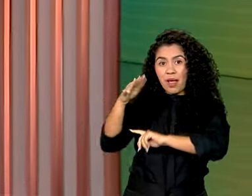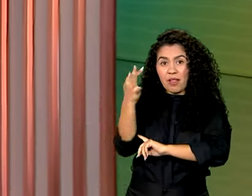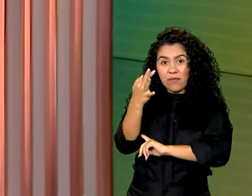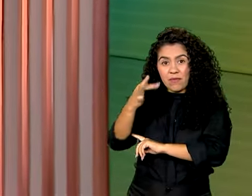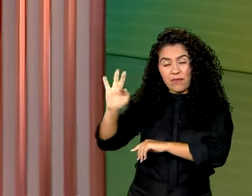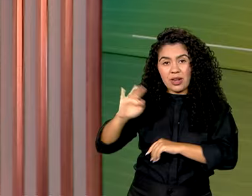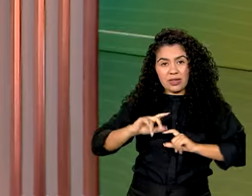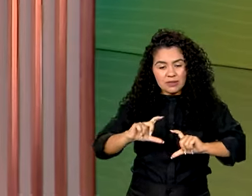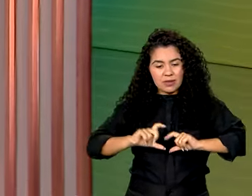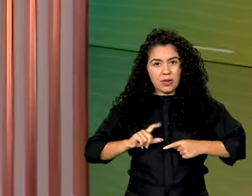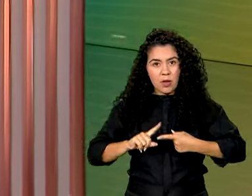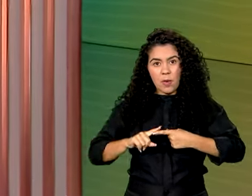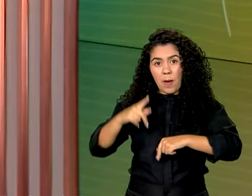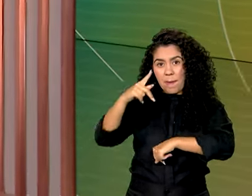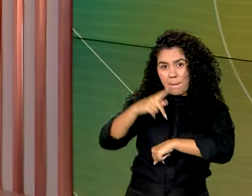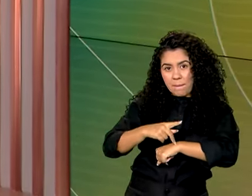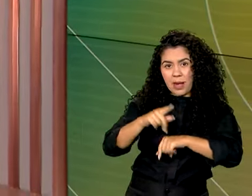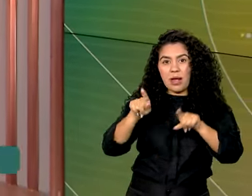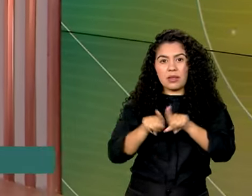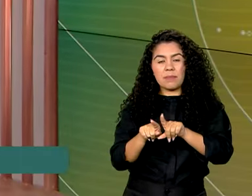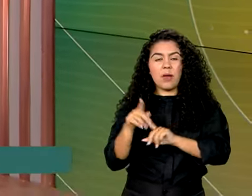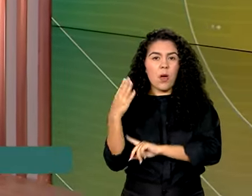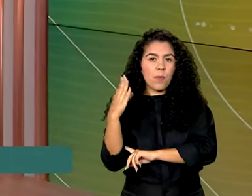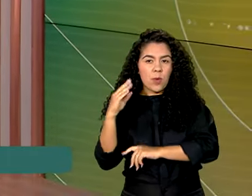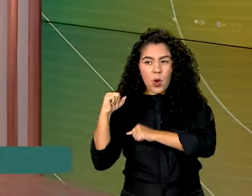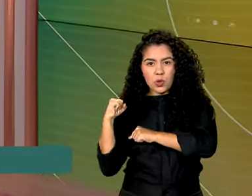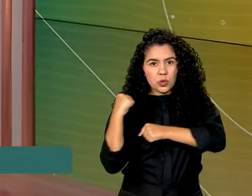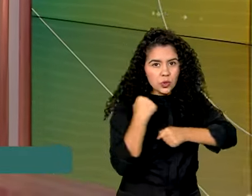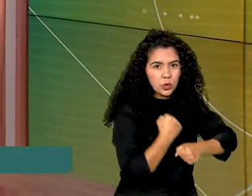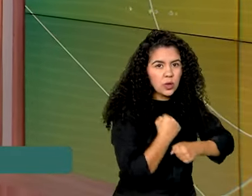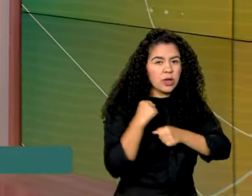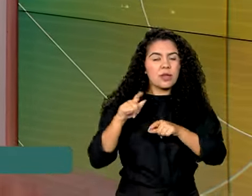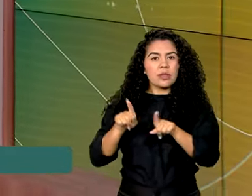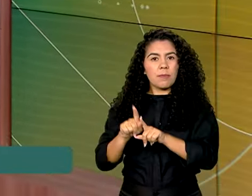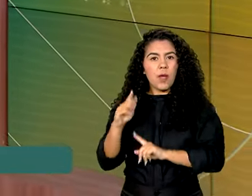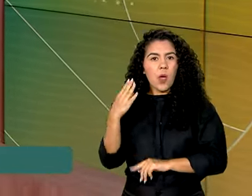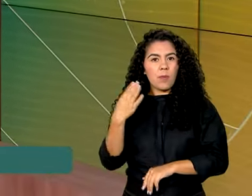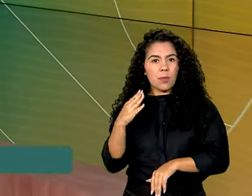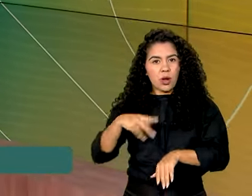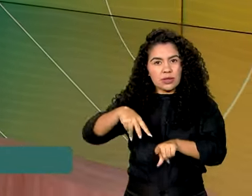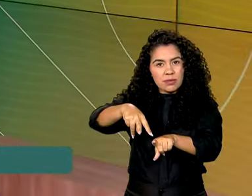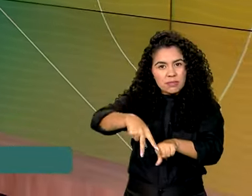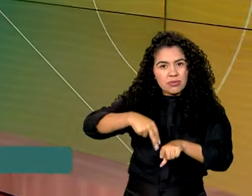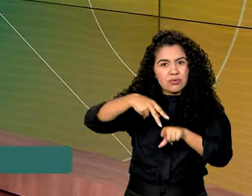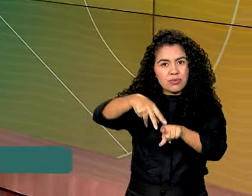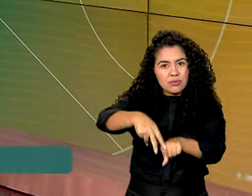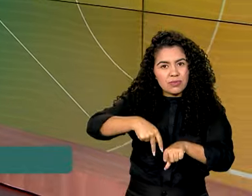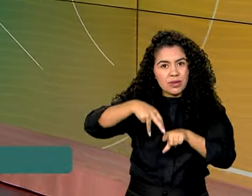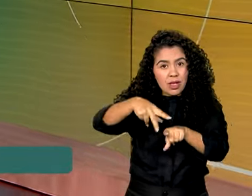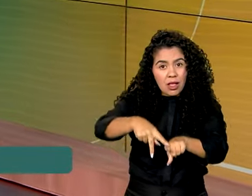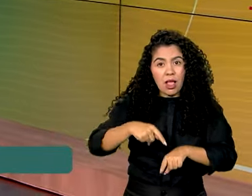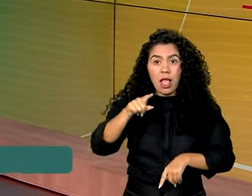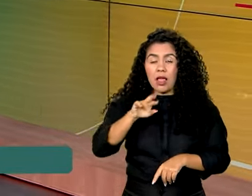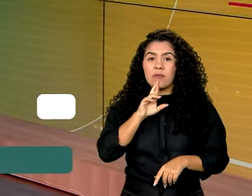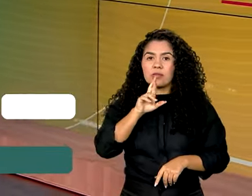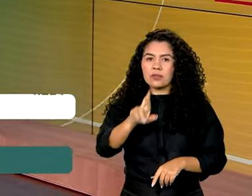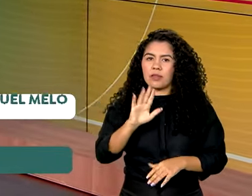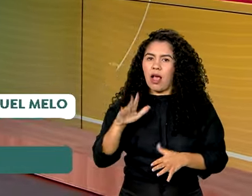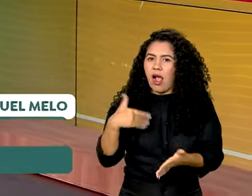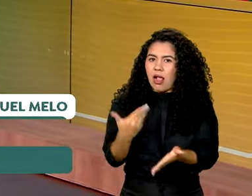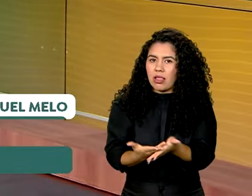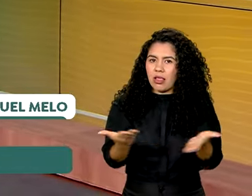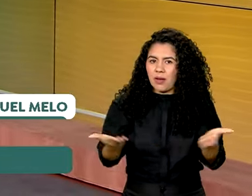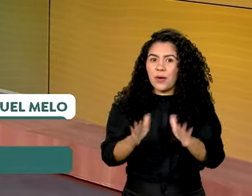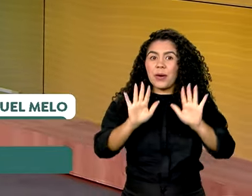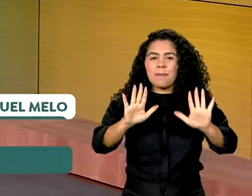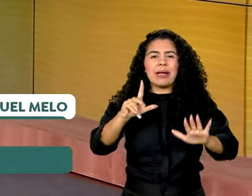Uma prata e uma bronze no judô e uma bronze no skate. Esses são os resultados até agora, porque, claro, vem